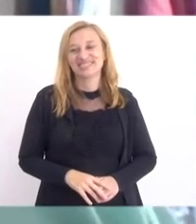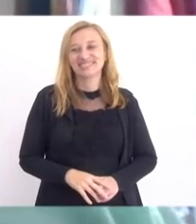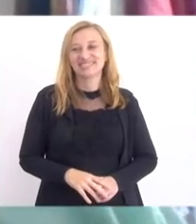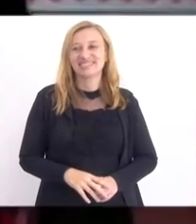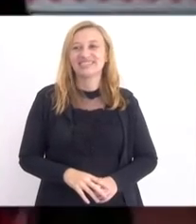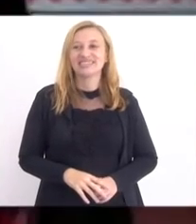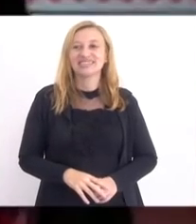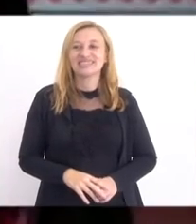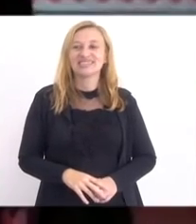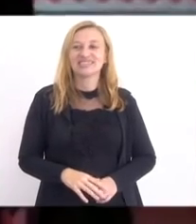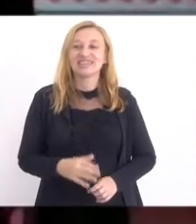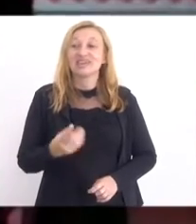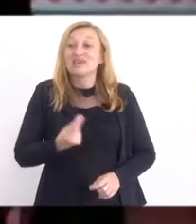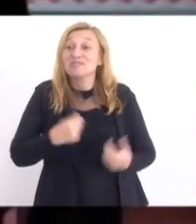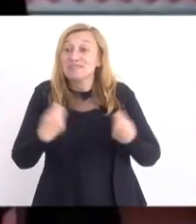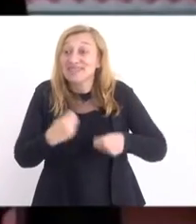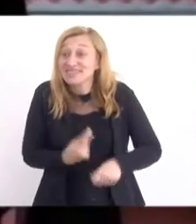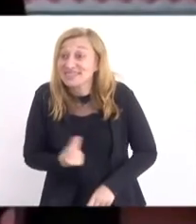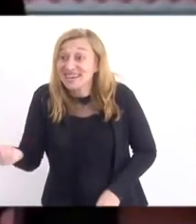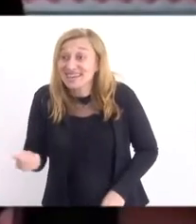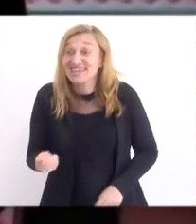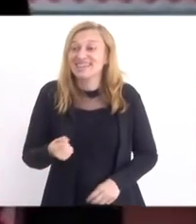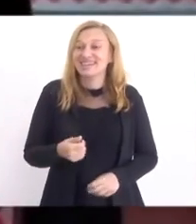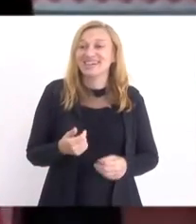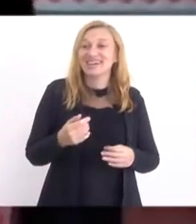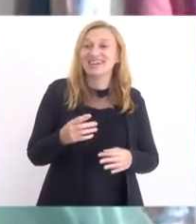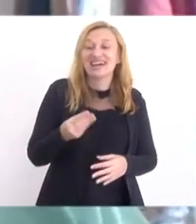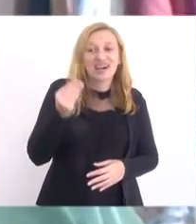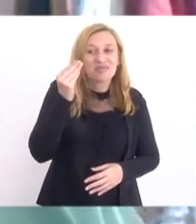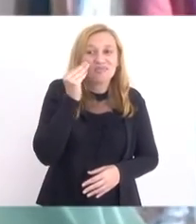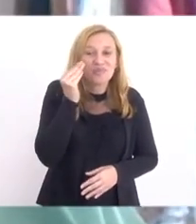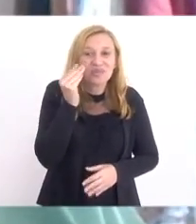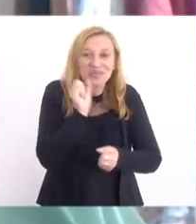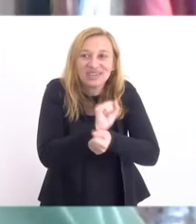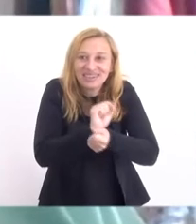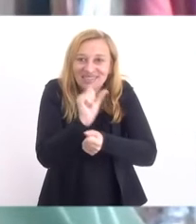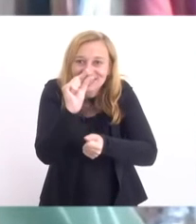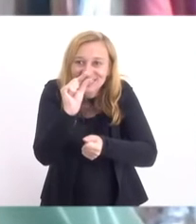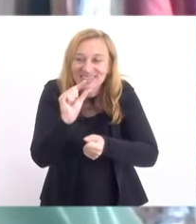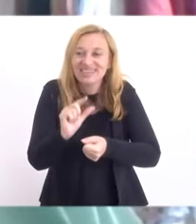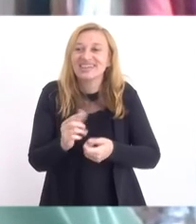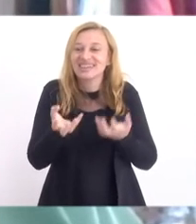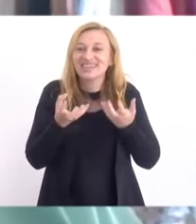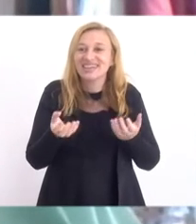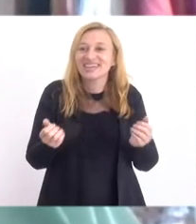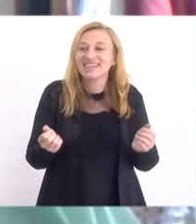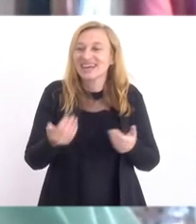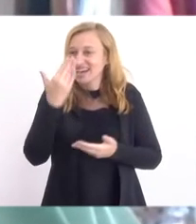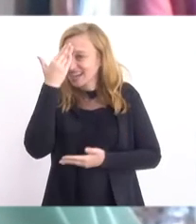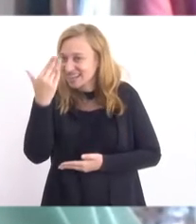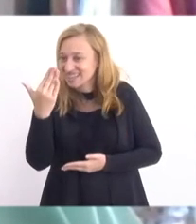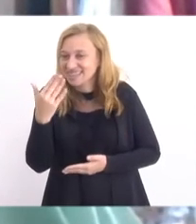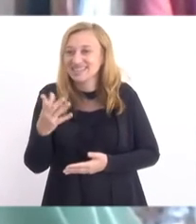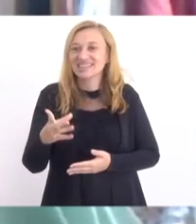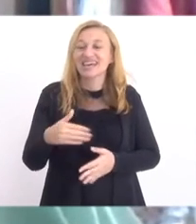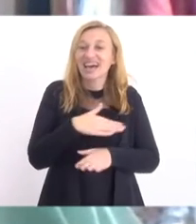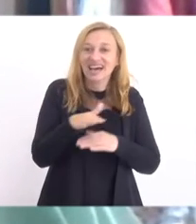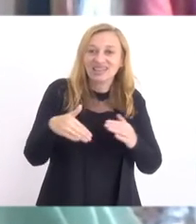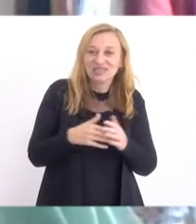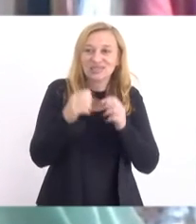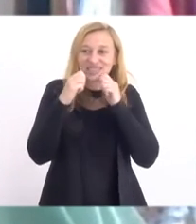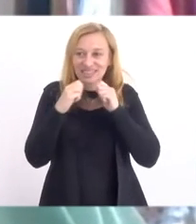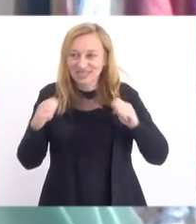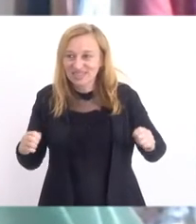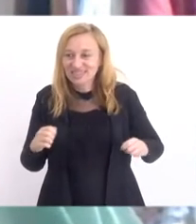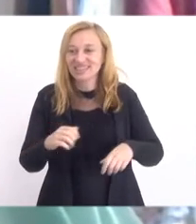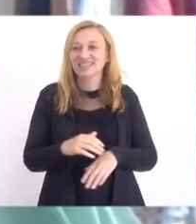Meninos queridos, eu preciso... Não, não, espera aí, espera aí, Mônica, não acabei. Eu queria também, com o Luiz Paulo, agradecer a toda a assessoria